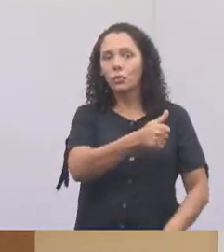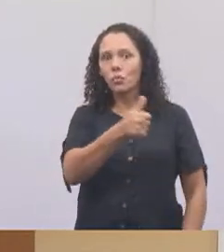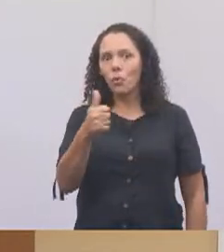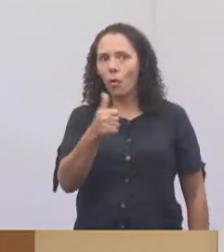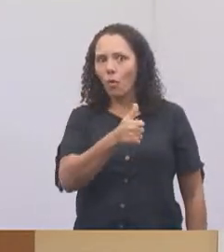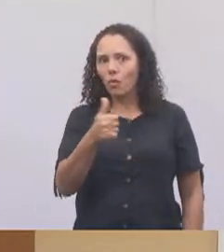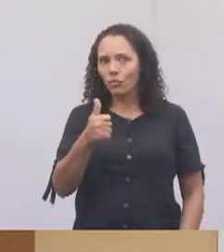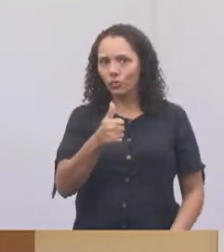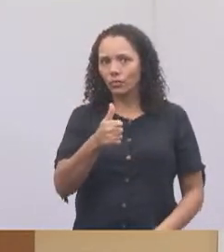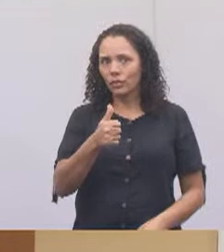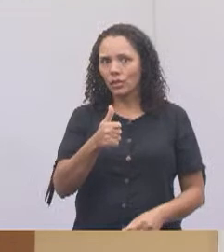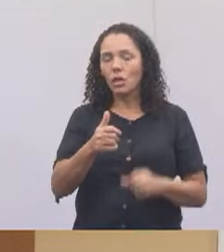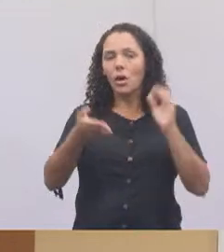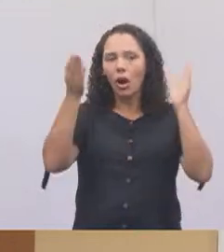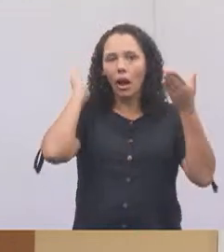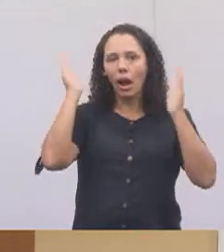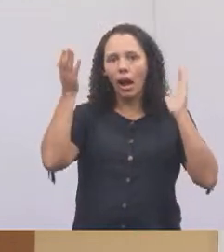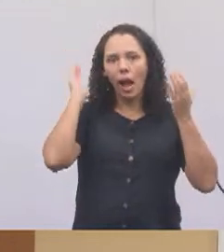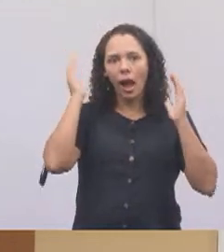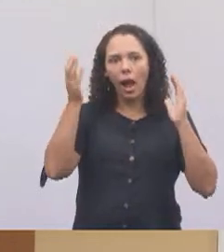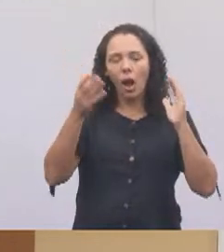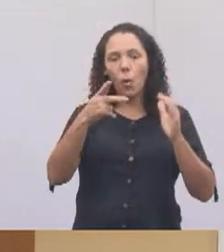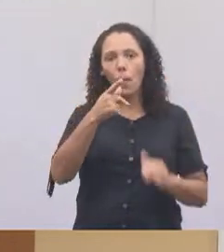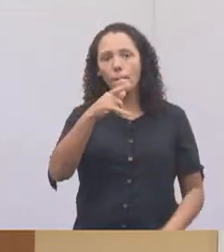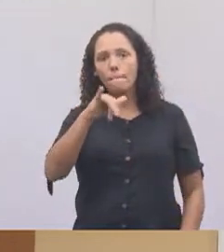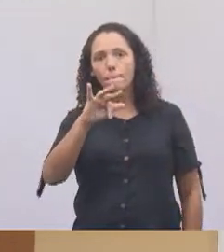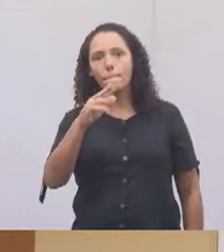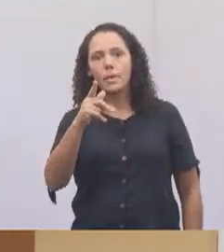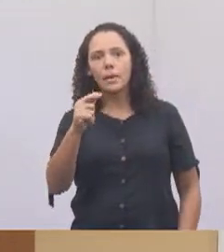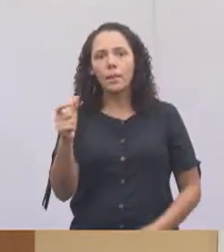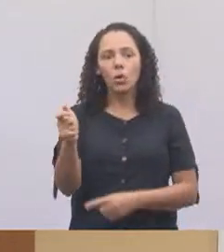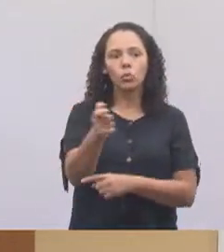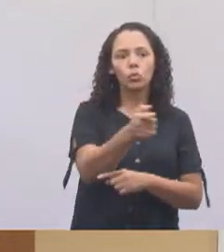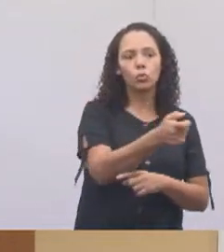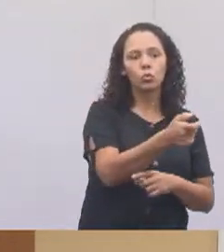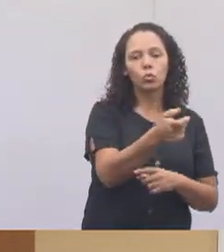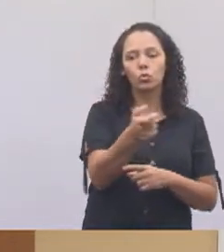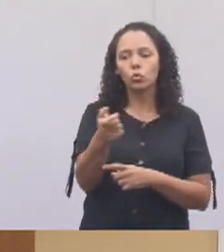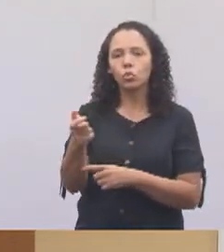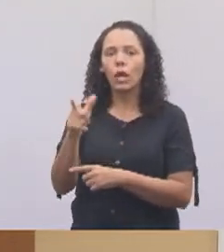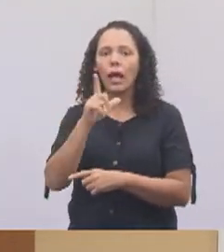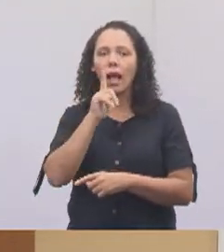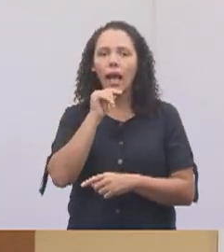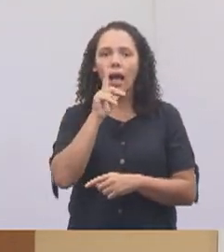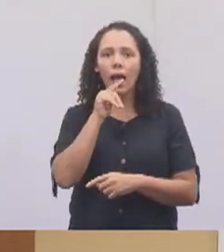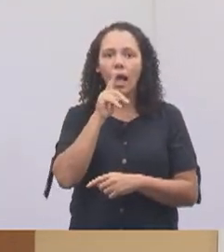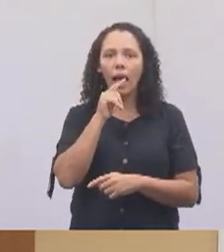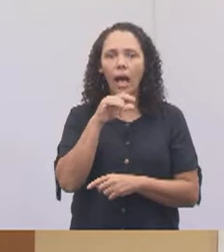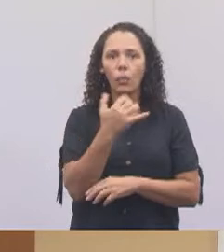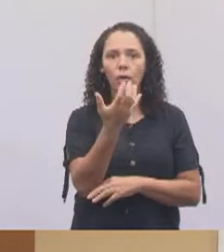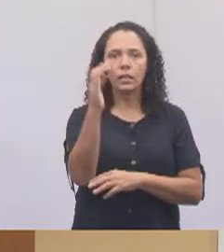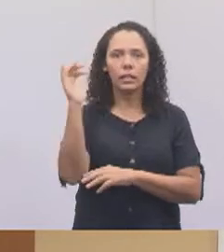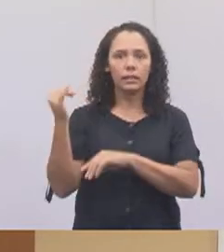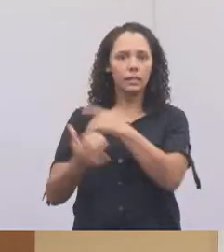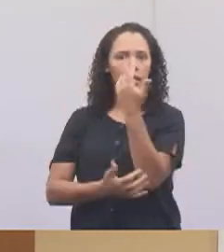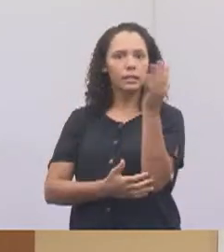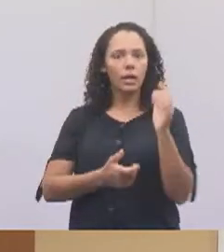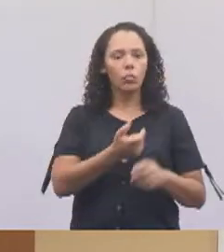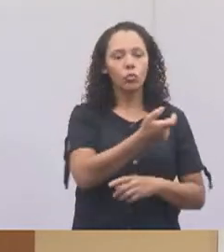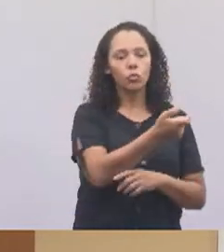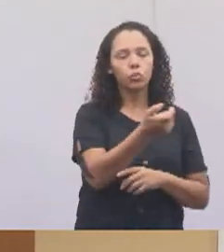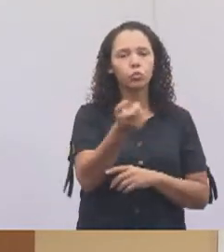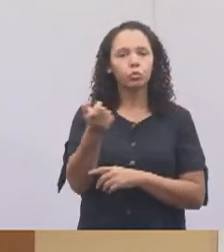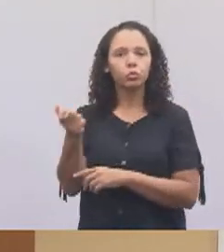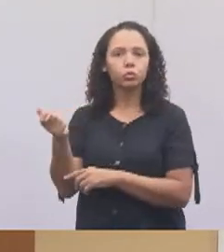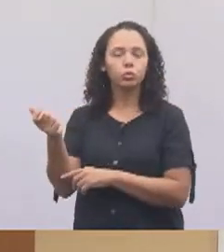Os canteiros ali perto do Shopping Colinas. Por que que não é feito esse trabalho aqui em Jacarei? Não adianta plantar,